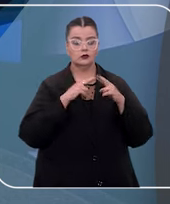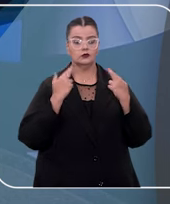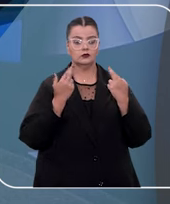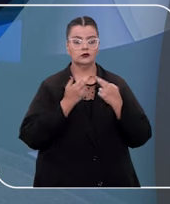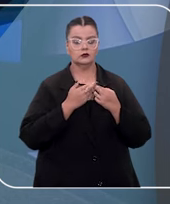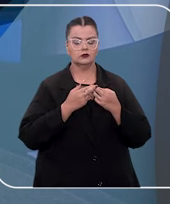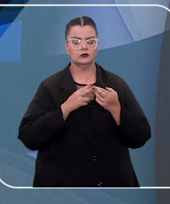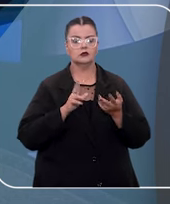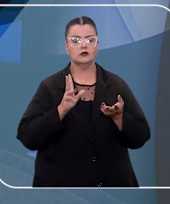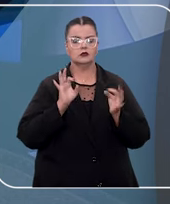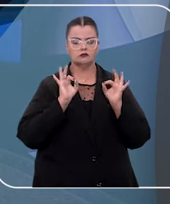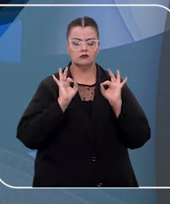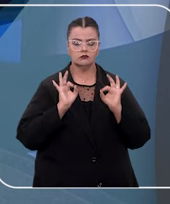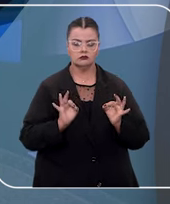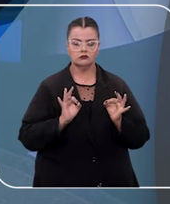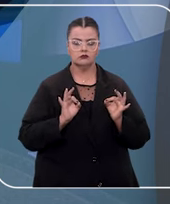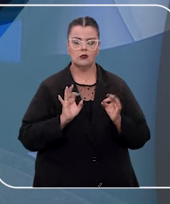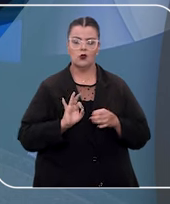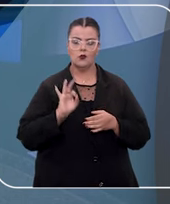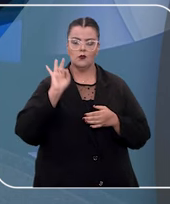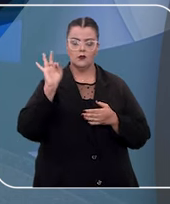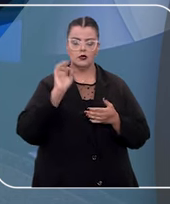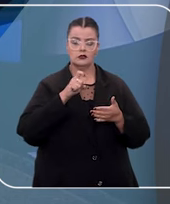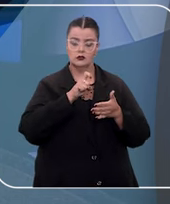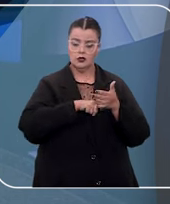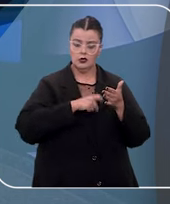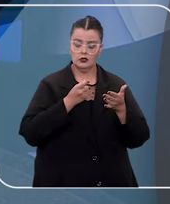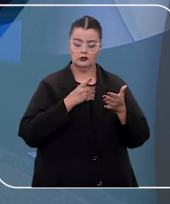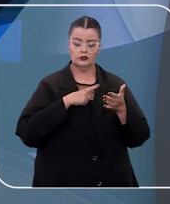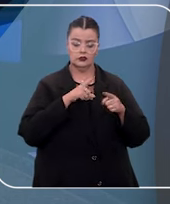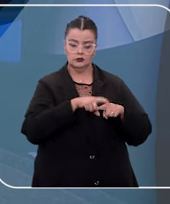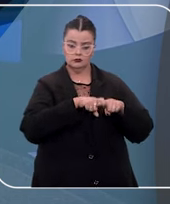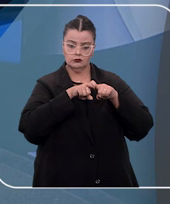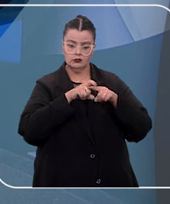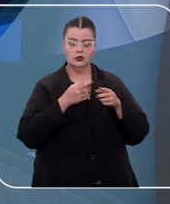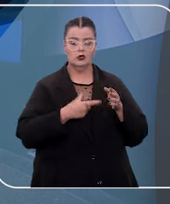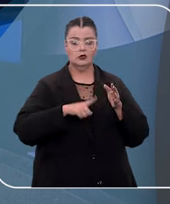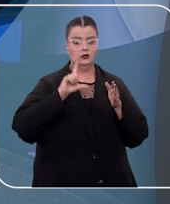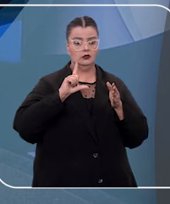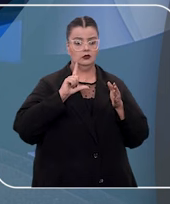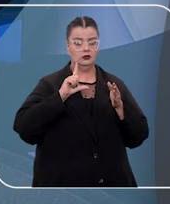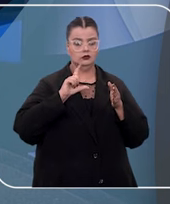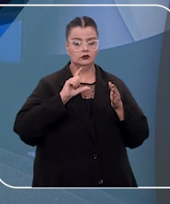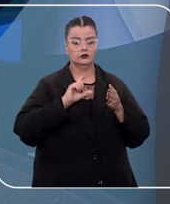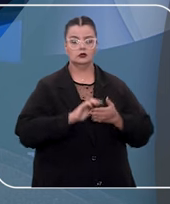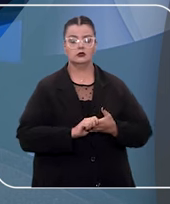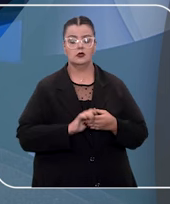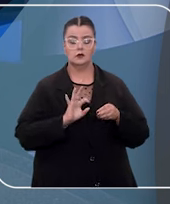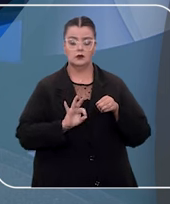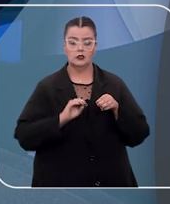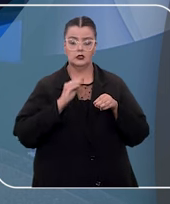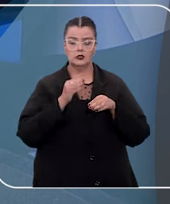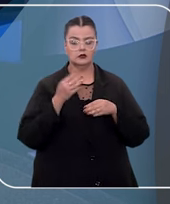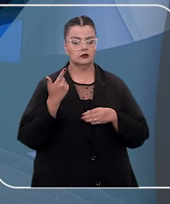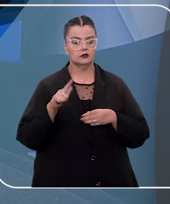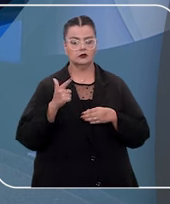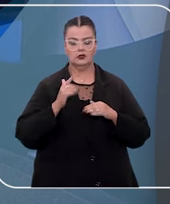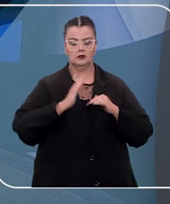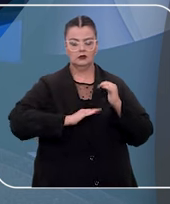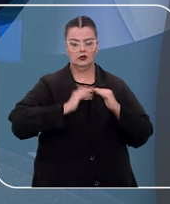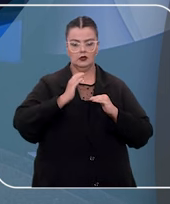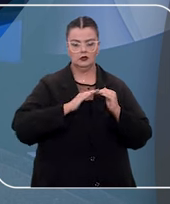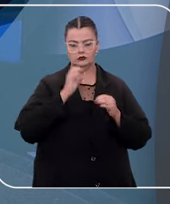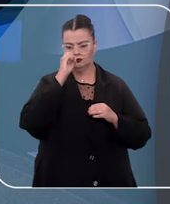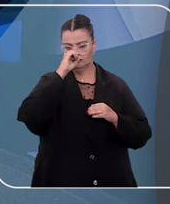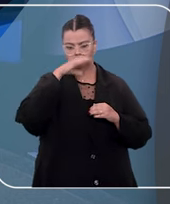legal a cobrança de taxa de conveniência, mesmo que o consumidor retire o ingresso na bilheteria. Para os ministros, não há prática